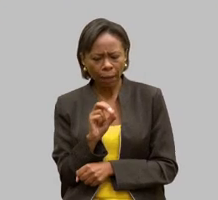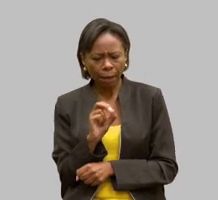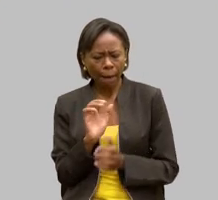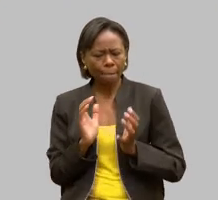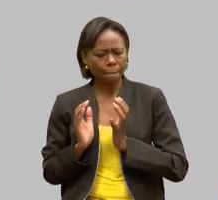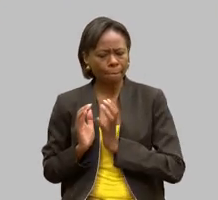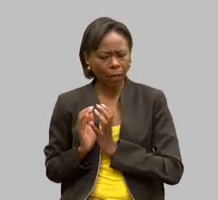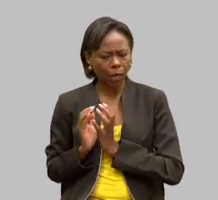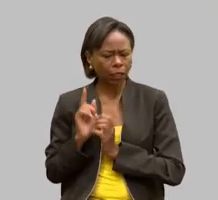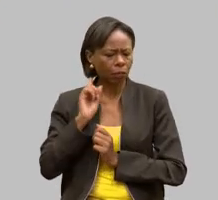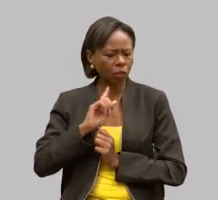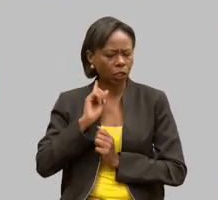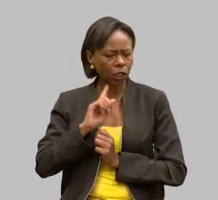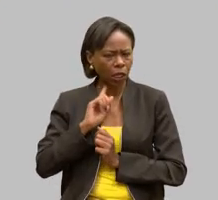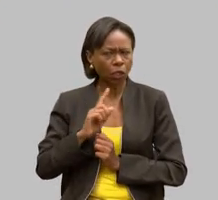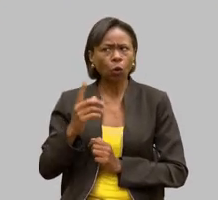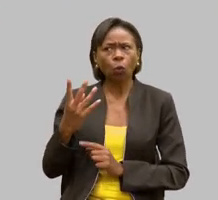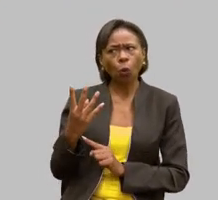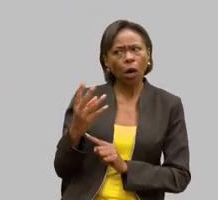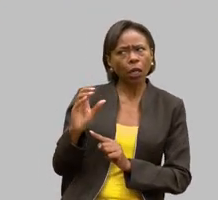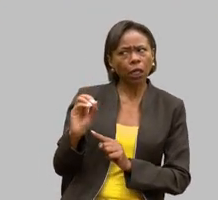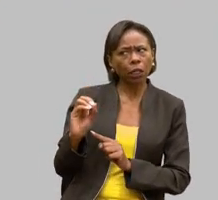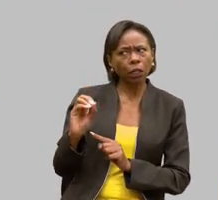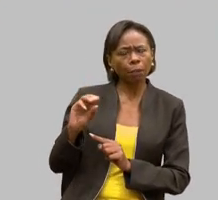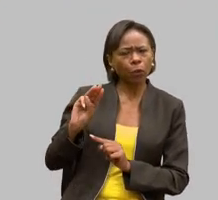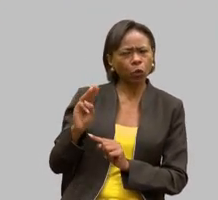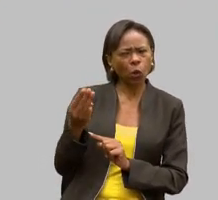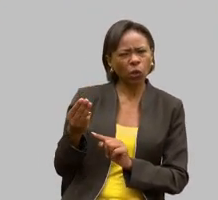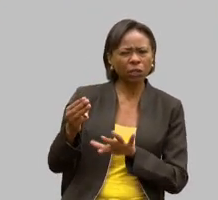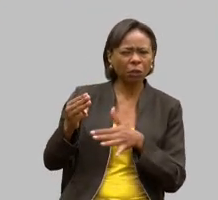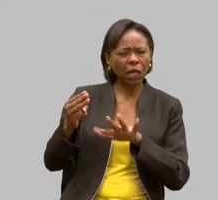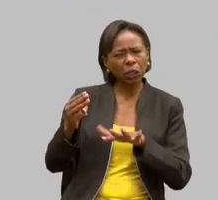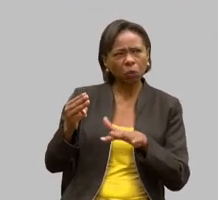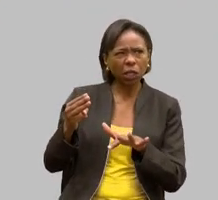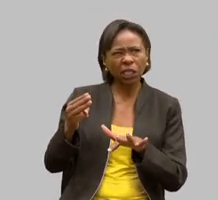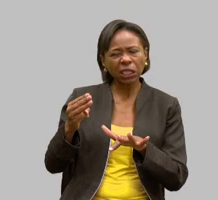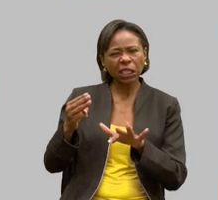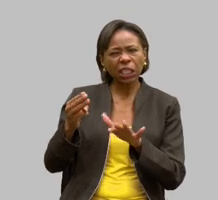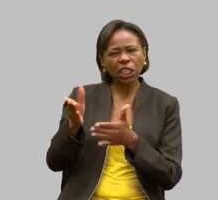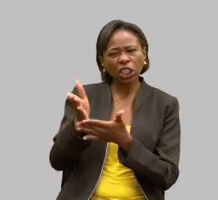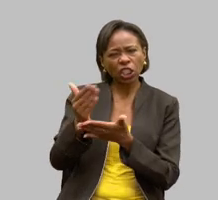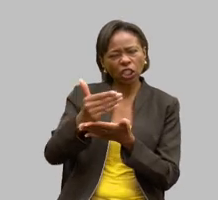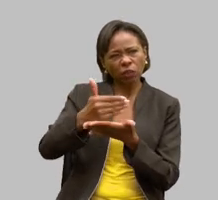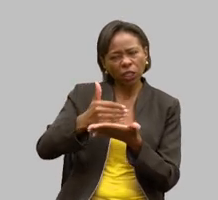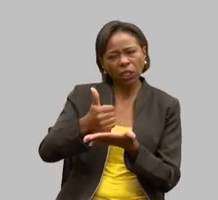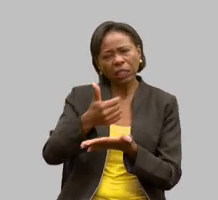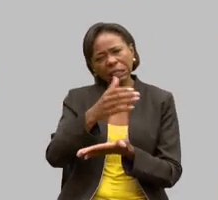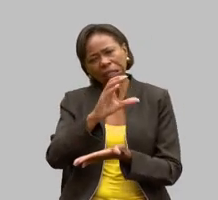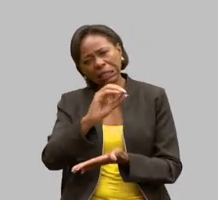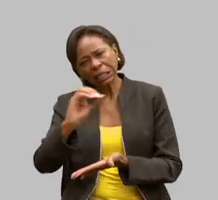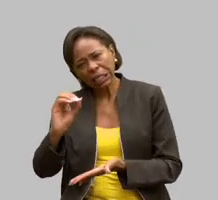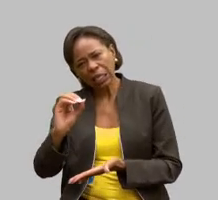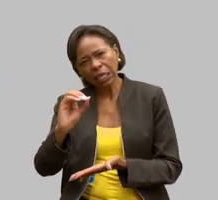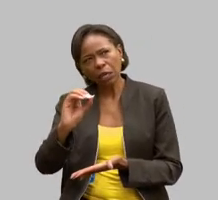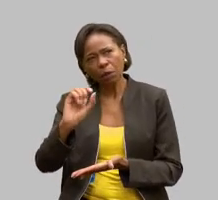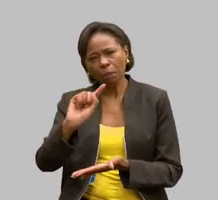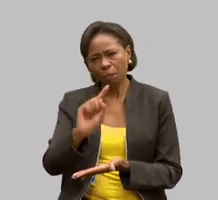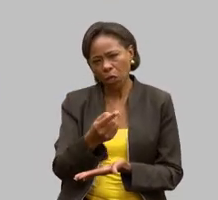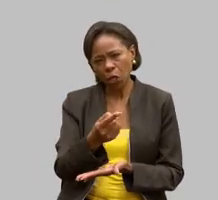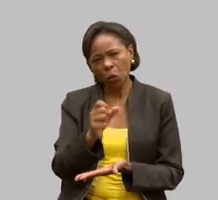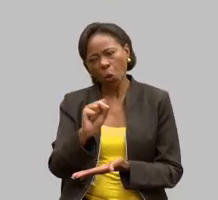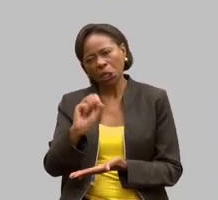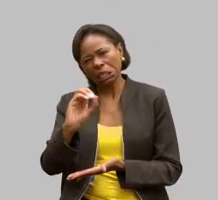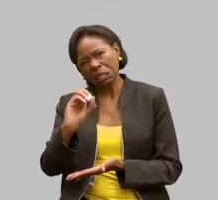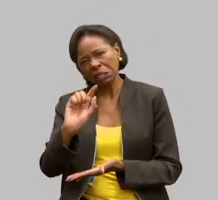Esses 40 milhões dariam mais ou menos cerca de 100 mil, 80 mil para cada APAES. Ajuda, mas é um dinheiro